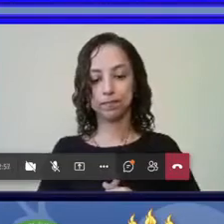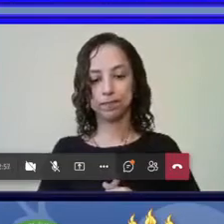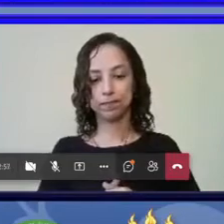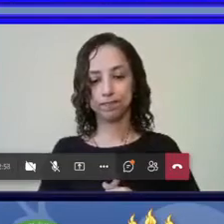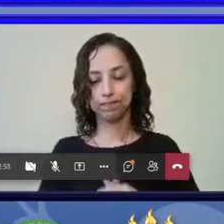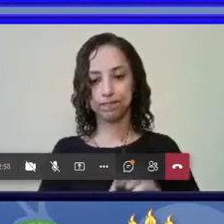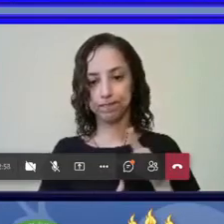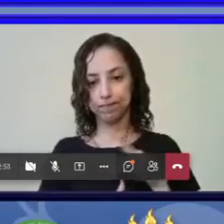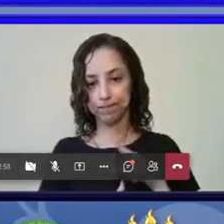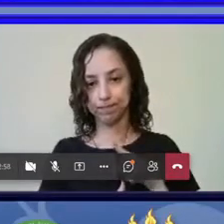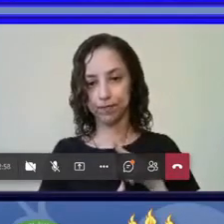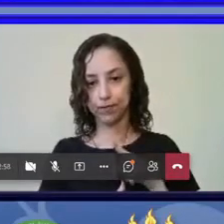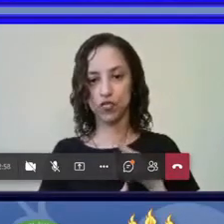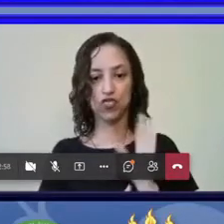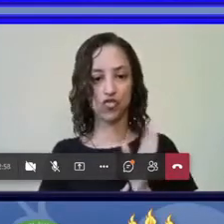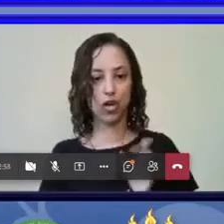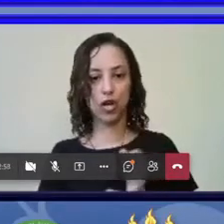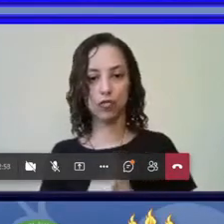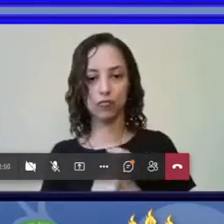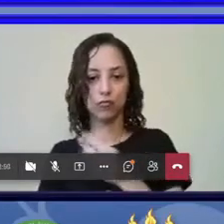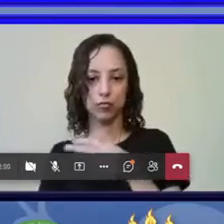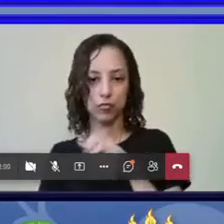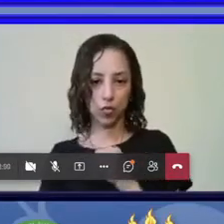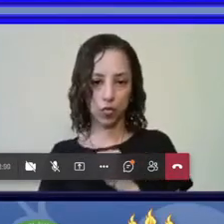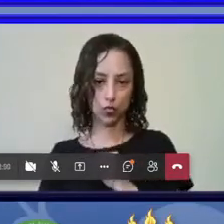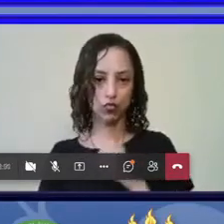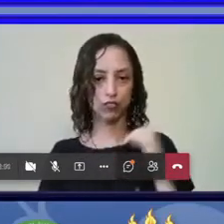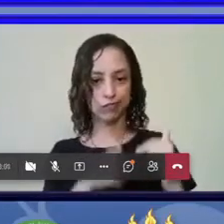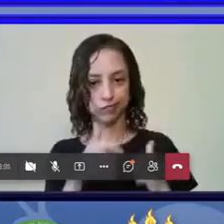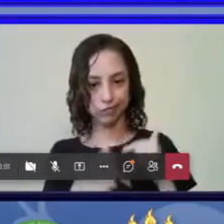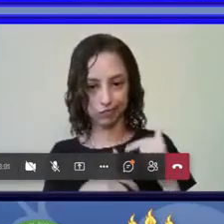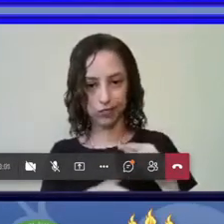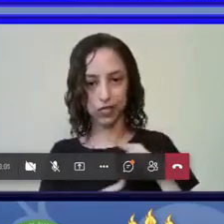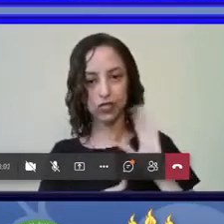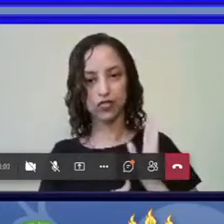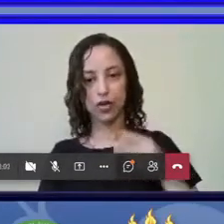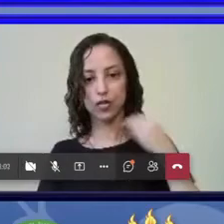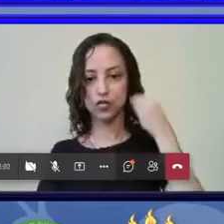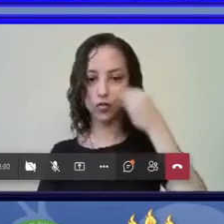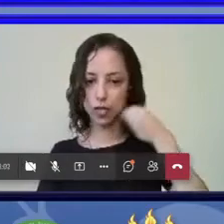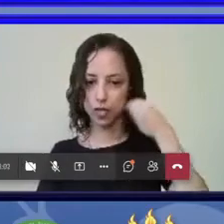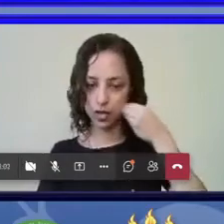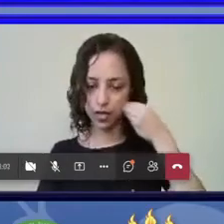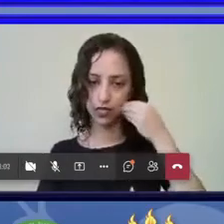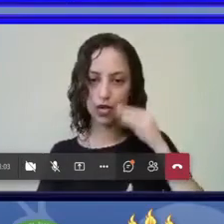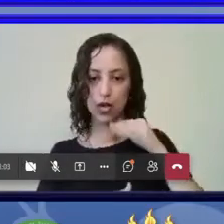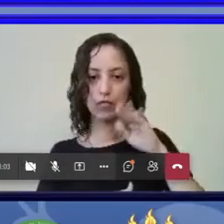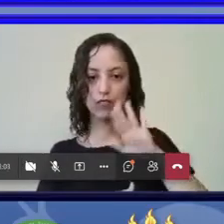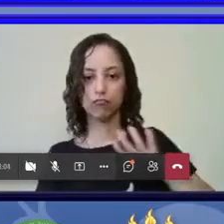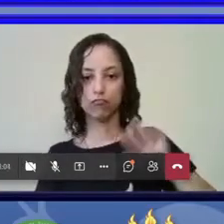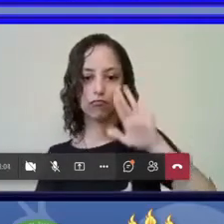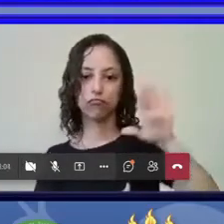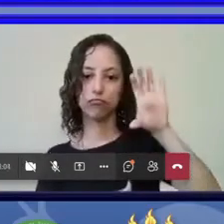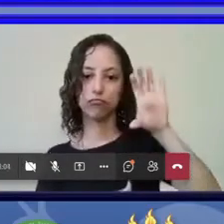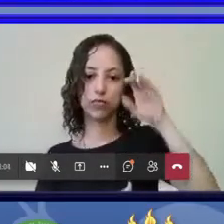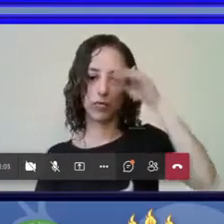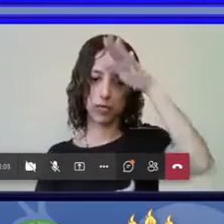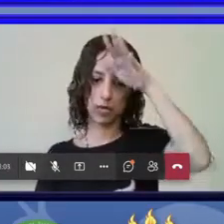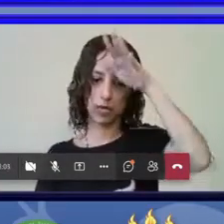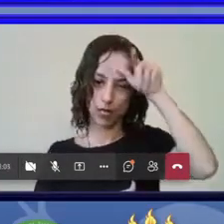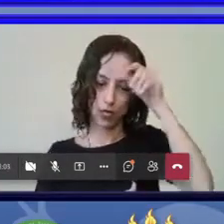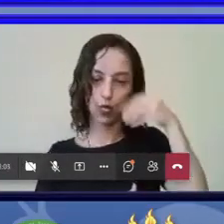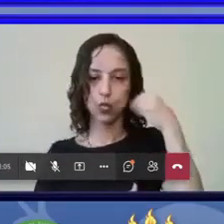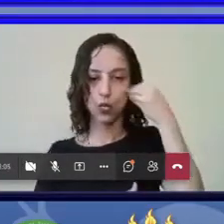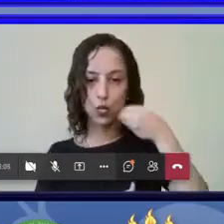38 anos. Então, tenho uma boa experiência de Amazônia e tenho um bom conhecimento